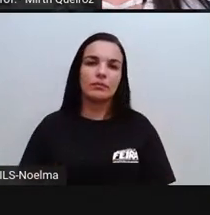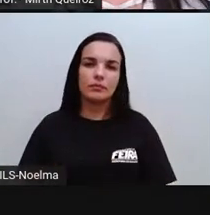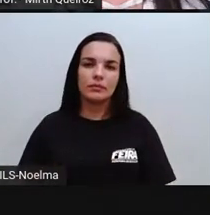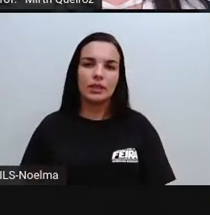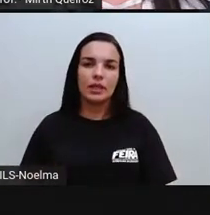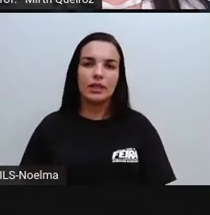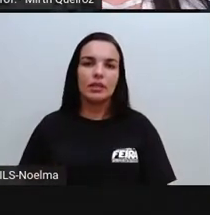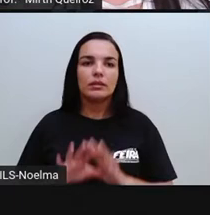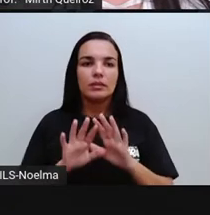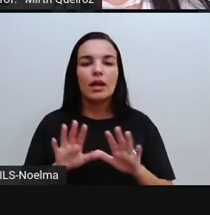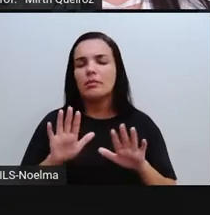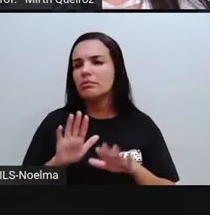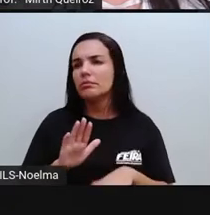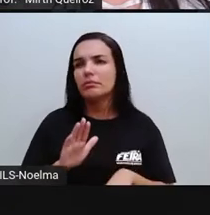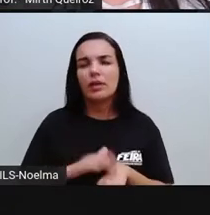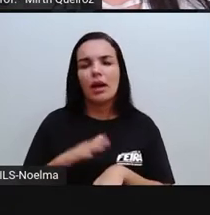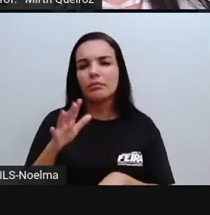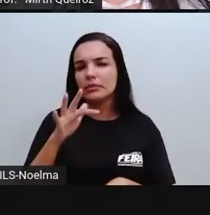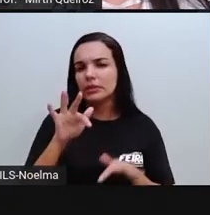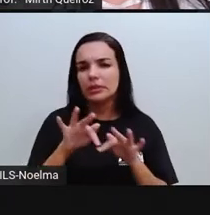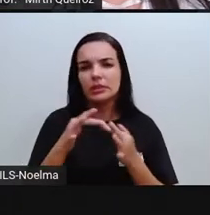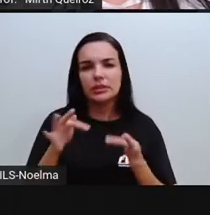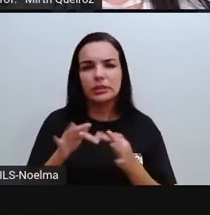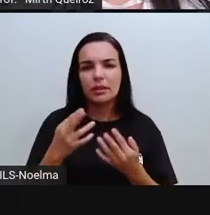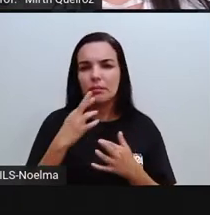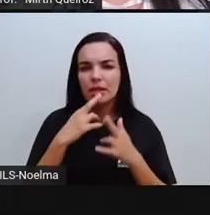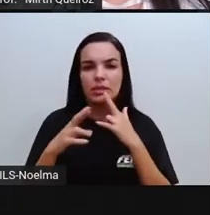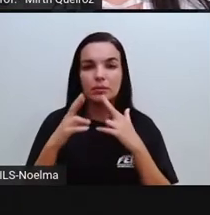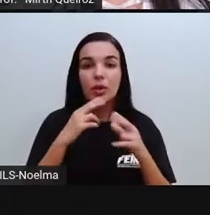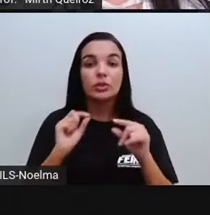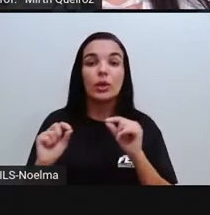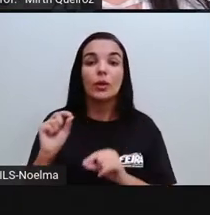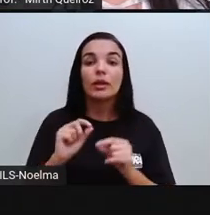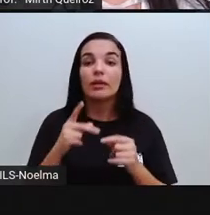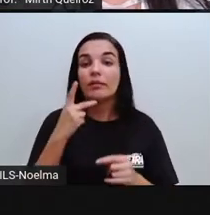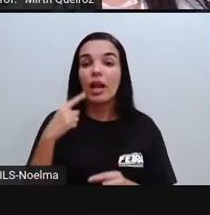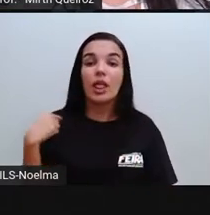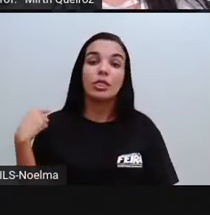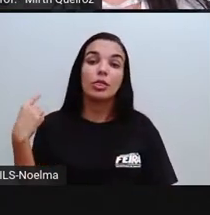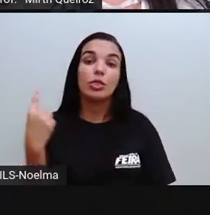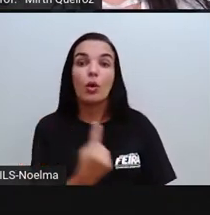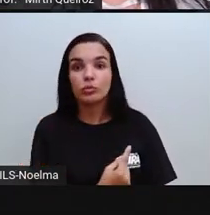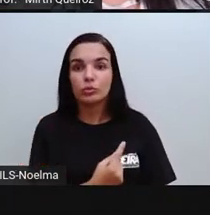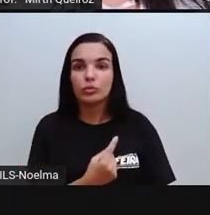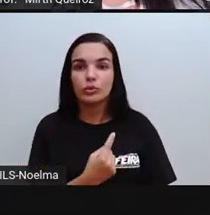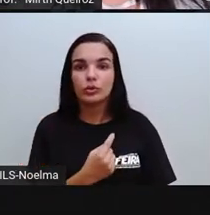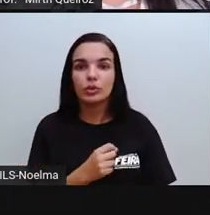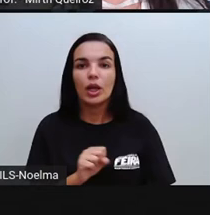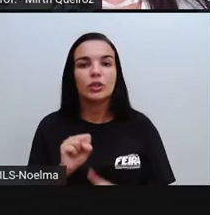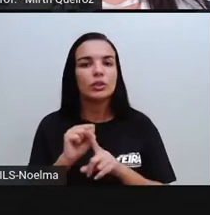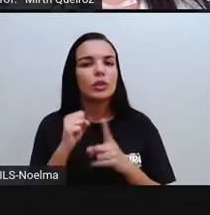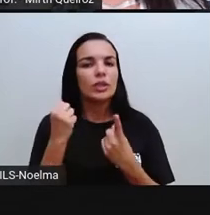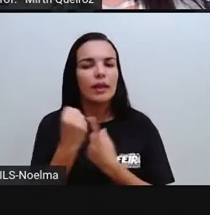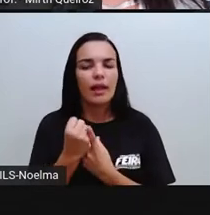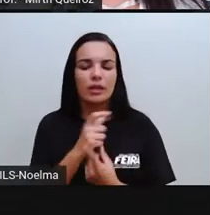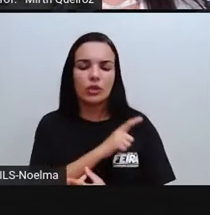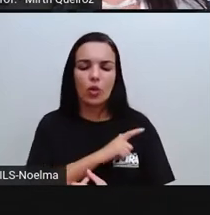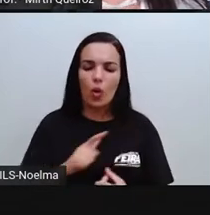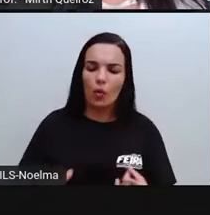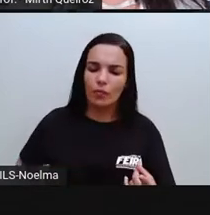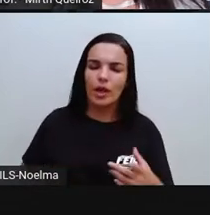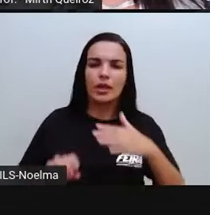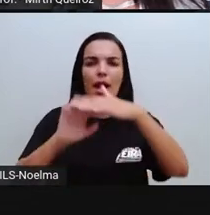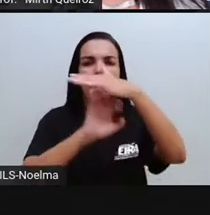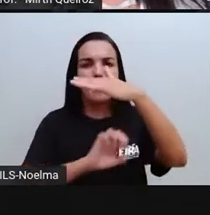A resposta mais simples seria dizer que todos nós, sociedade, governo